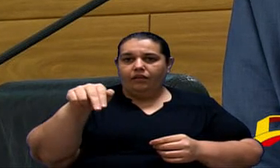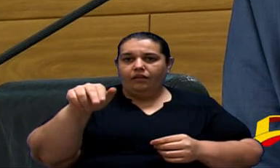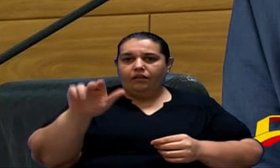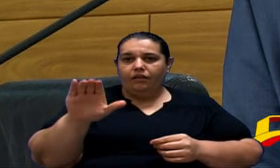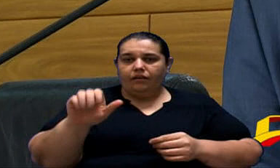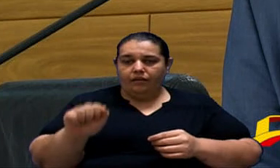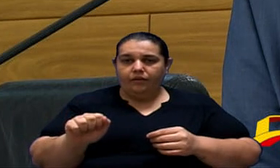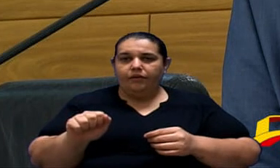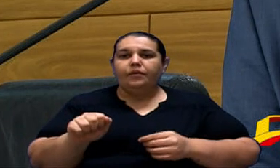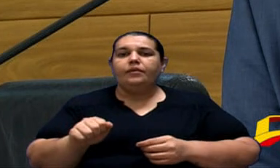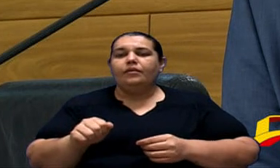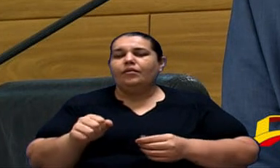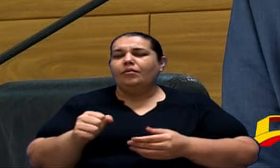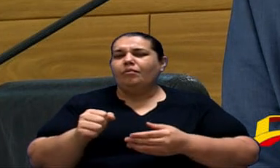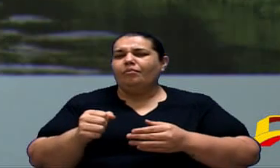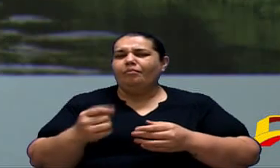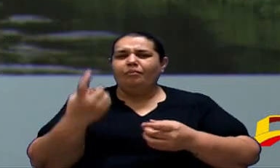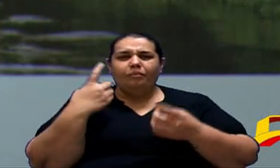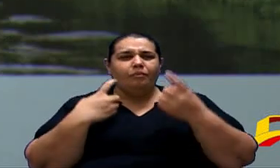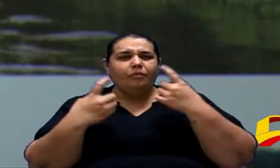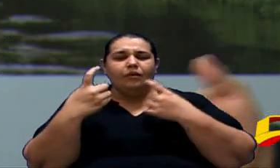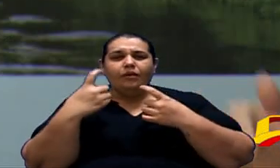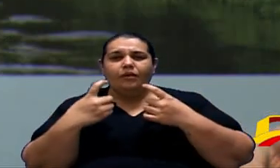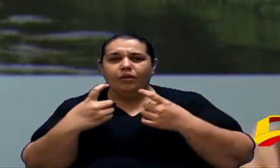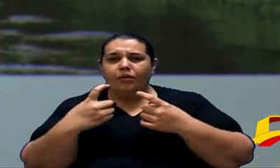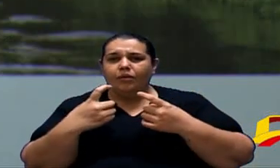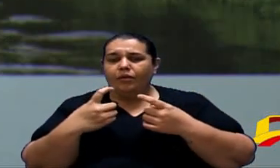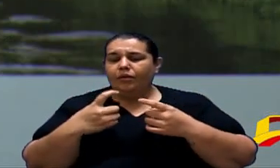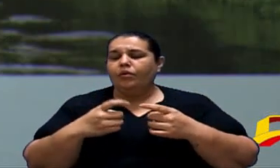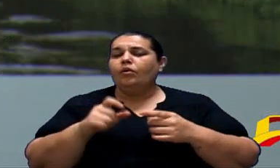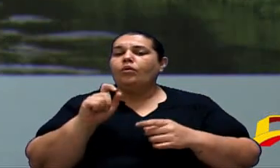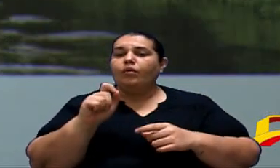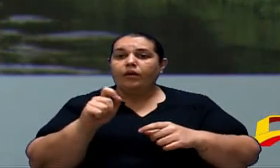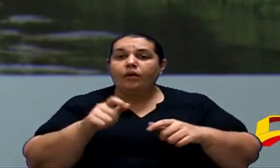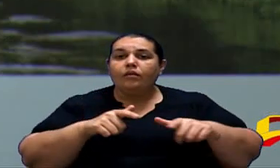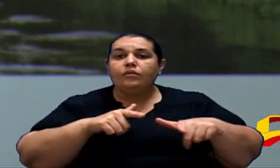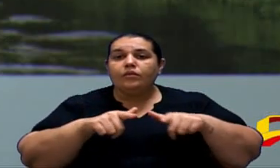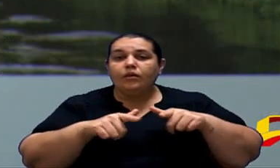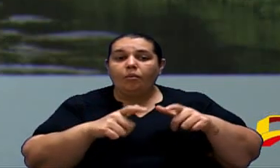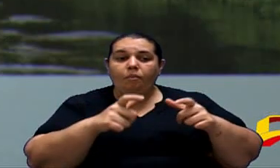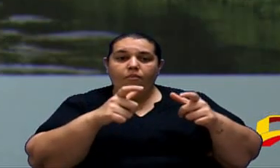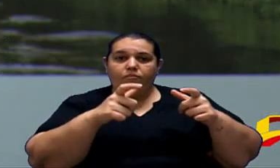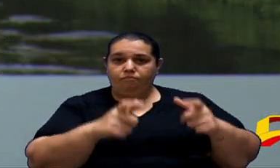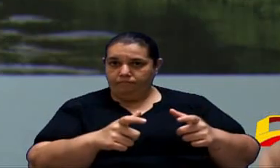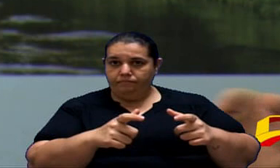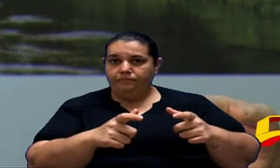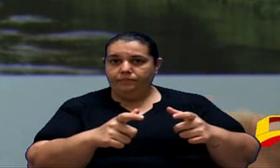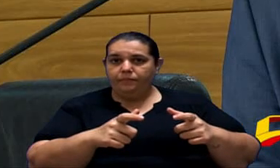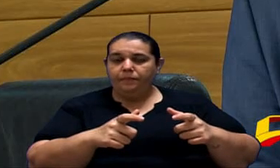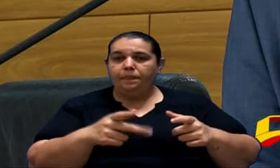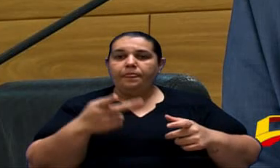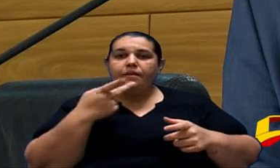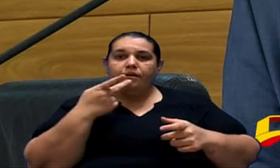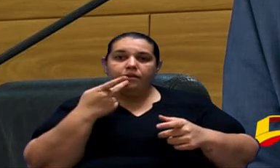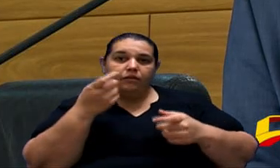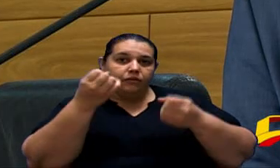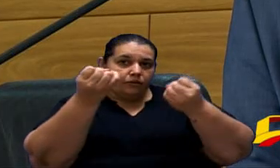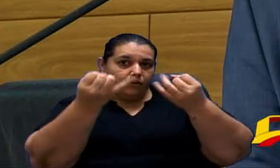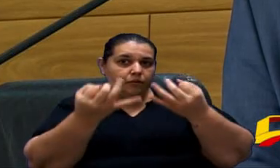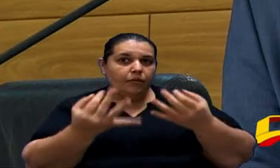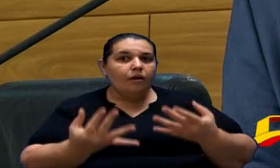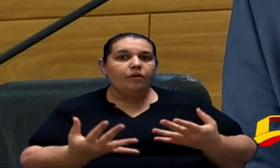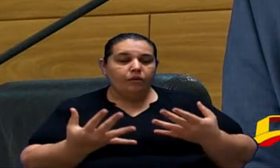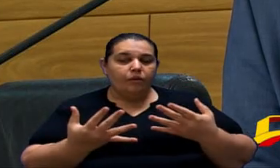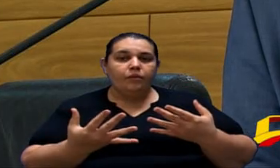Uma preocupação Ao setor Como Bem disse Vossa Excelência